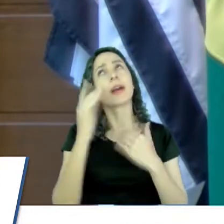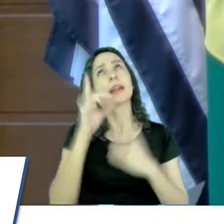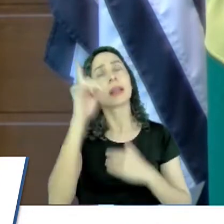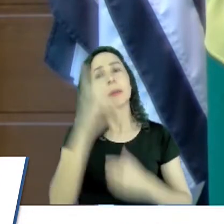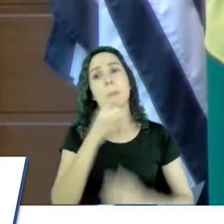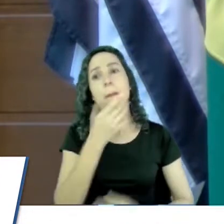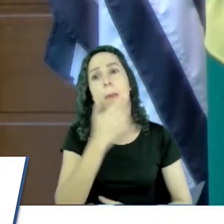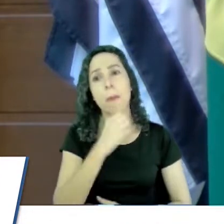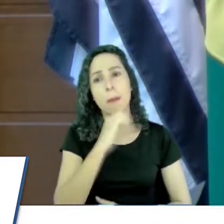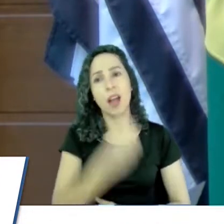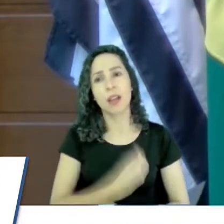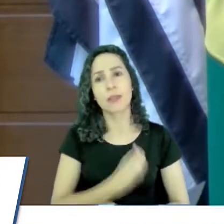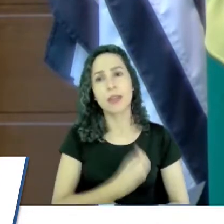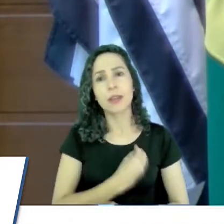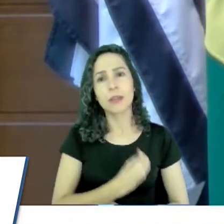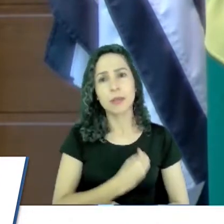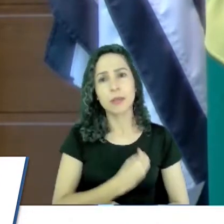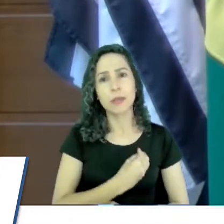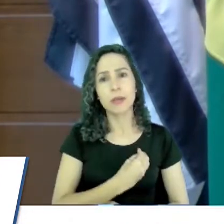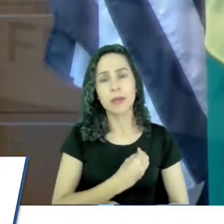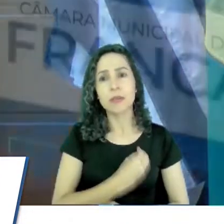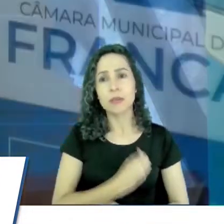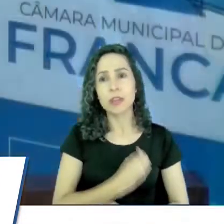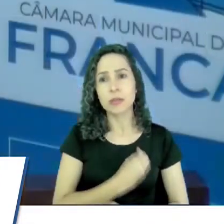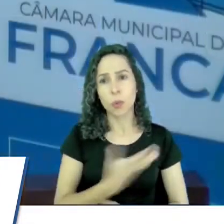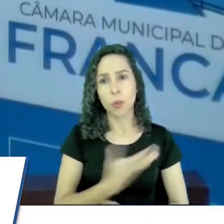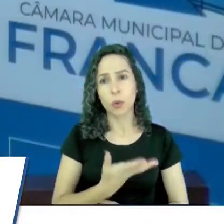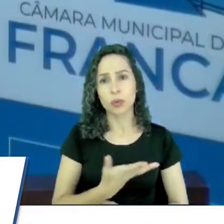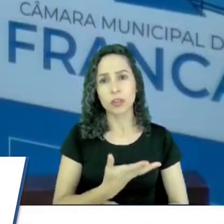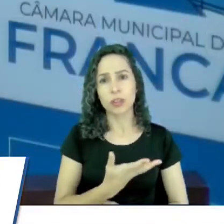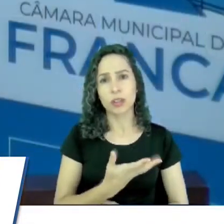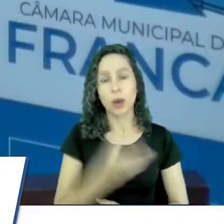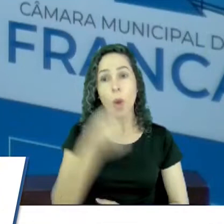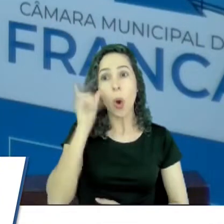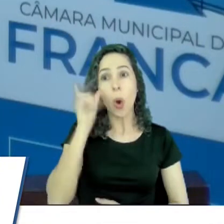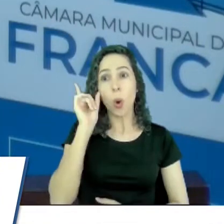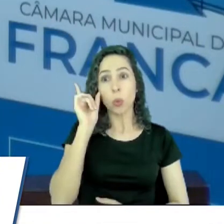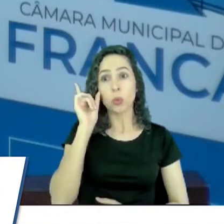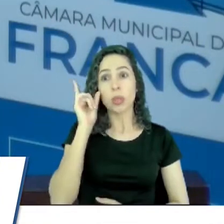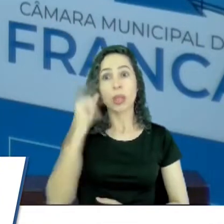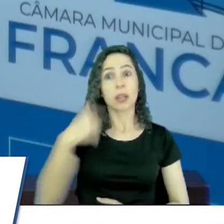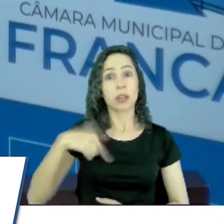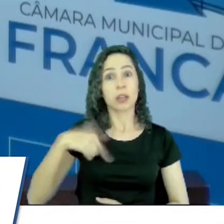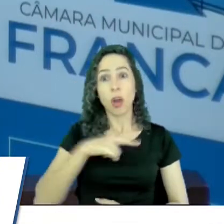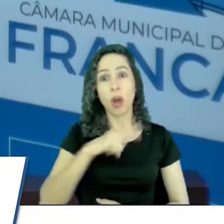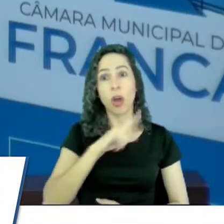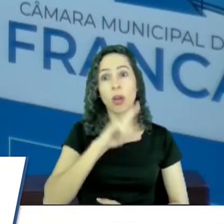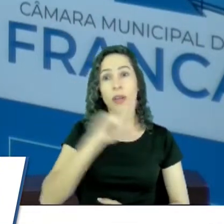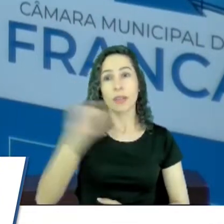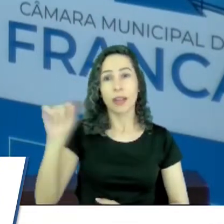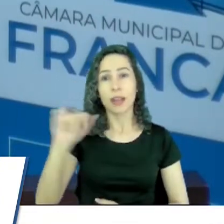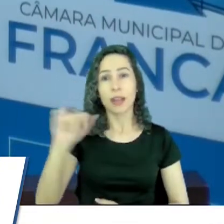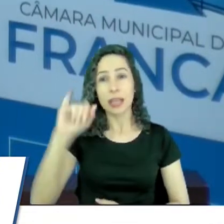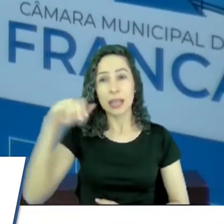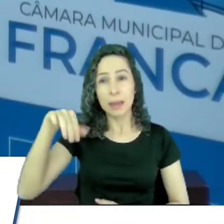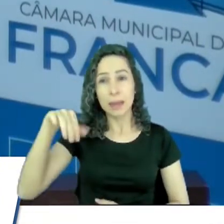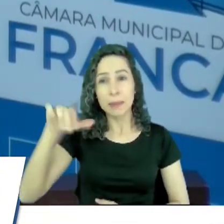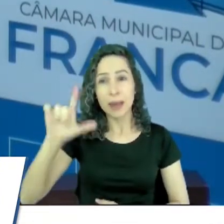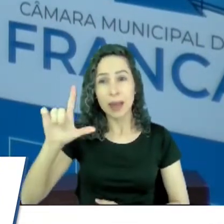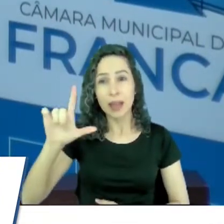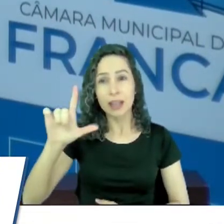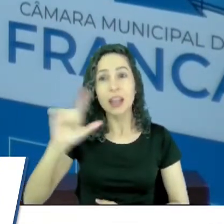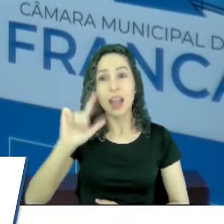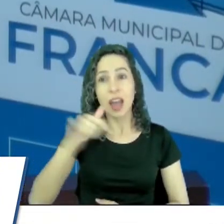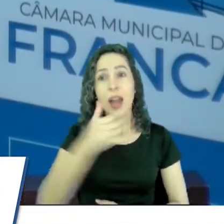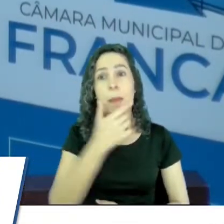Porque ele está aqui, vivo. Mas ontem, na hora que nós saímos lá do IML, era para o meu pai estar morto num